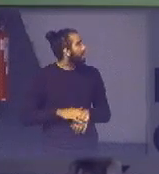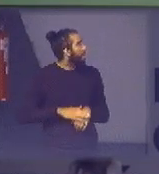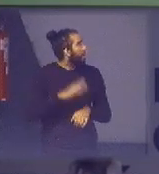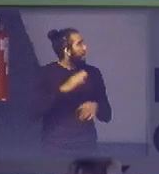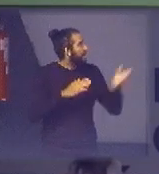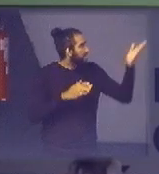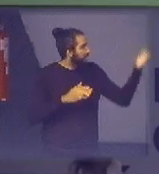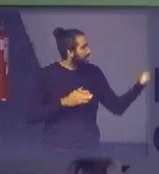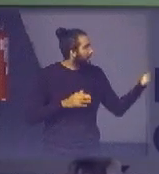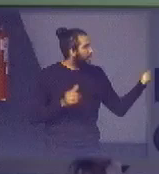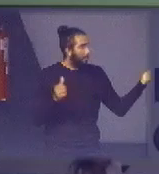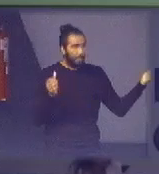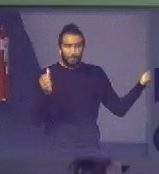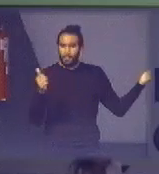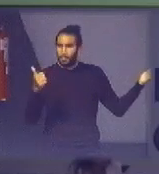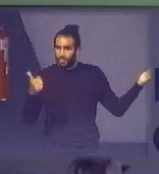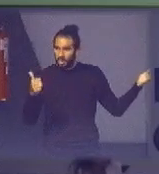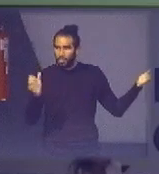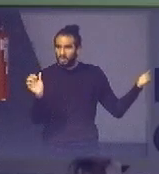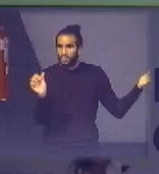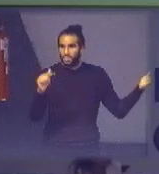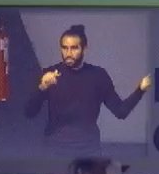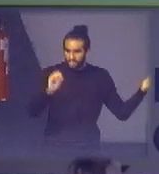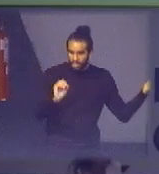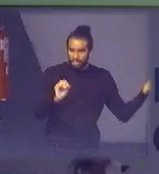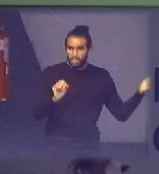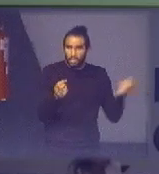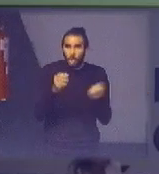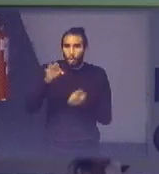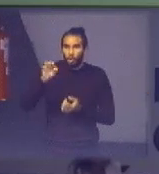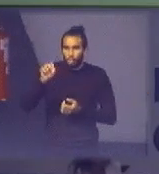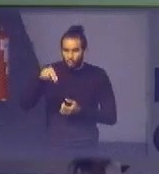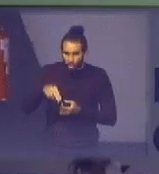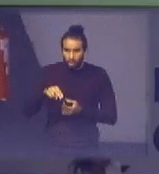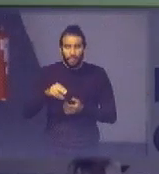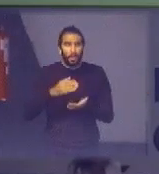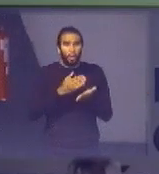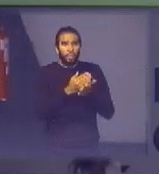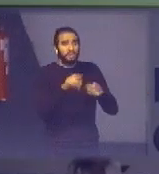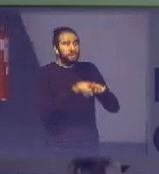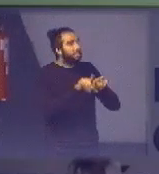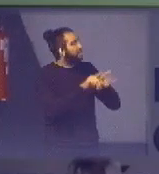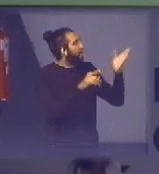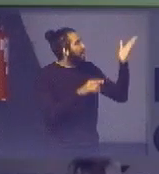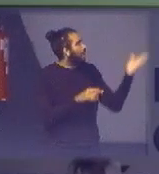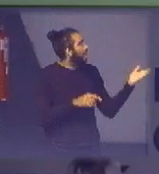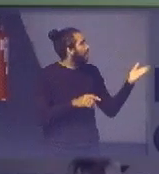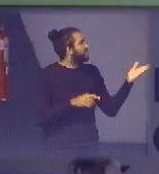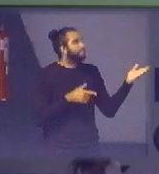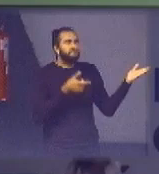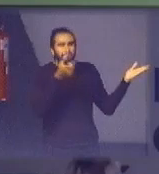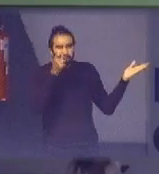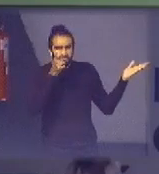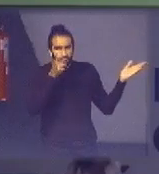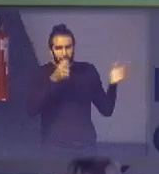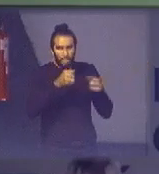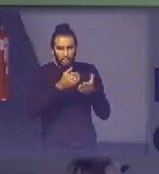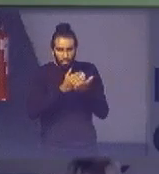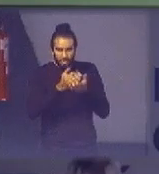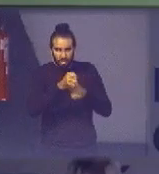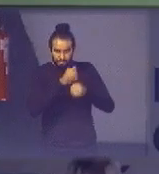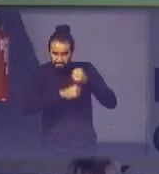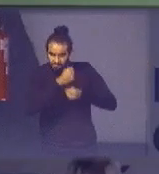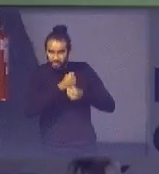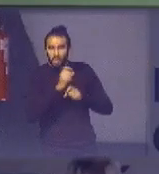toneladas de pilhas desde o começo do nosso programa e começamos uma coisa muito interessante o ano passado que foi